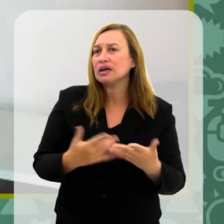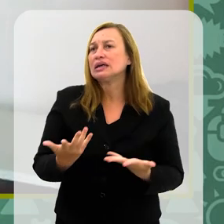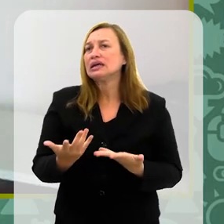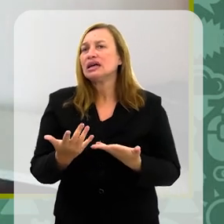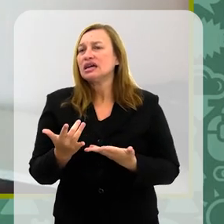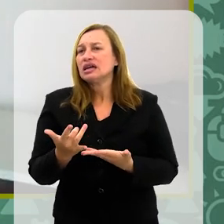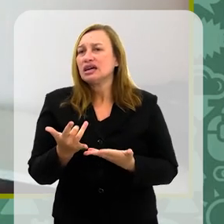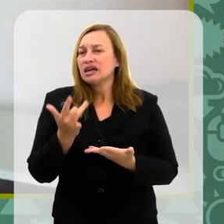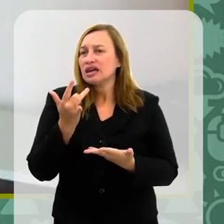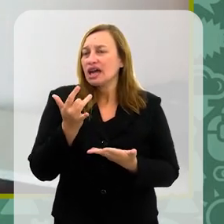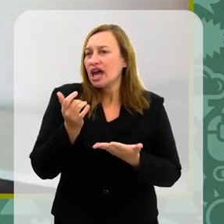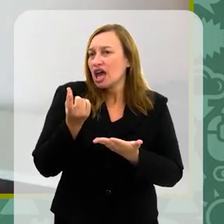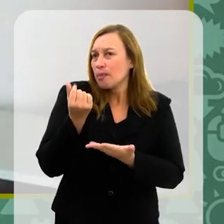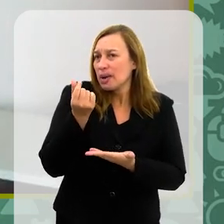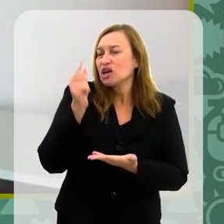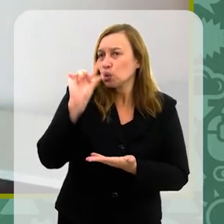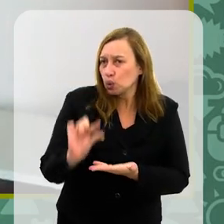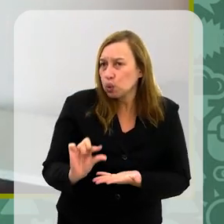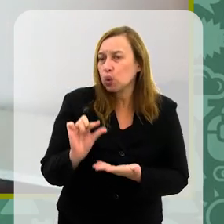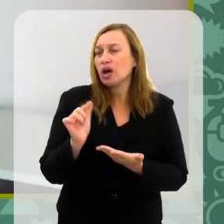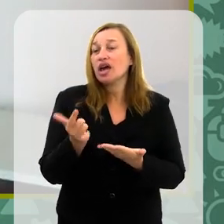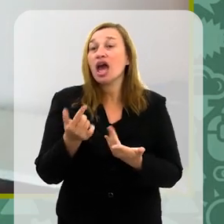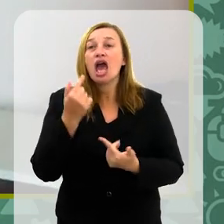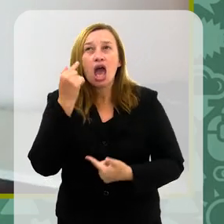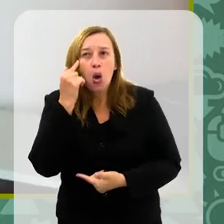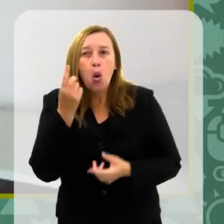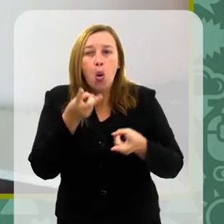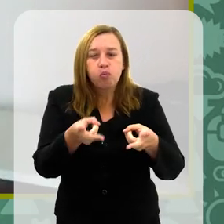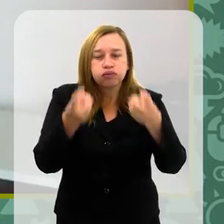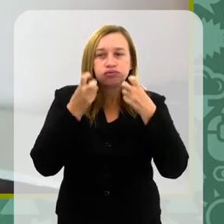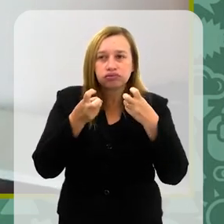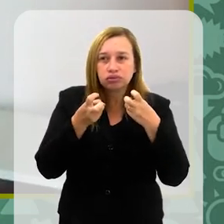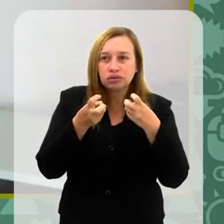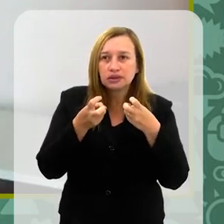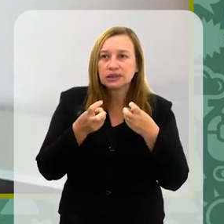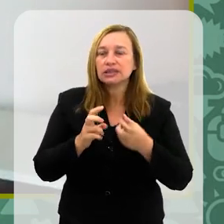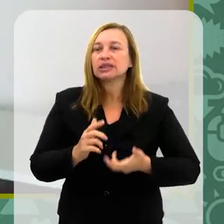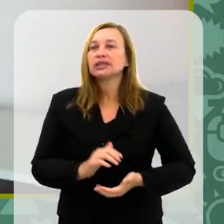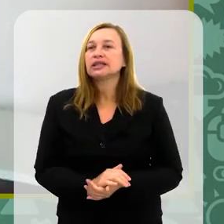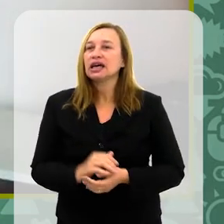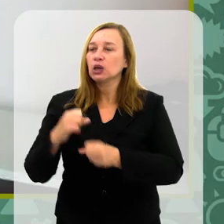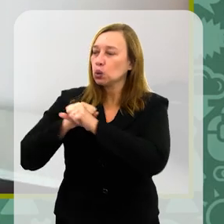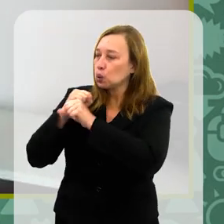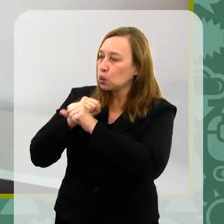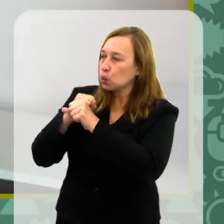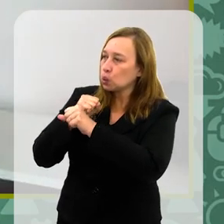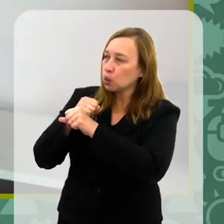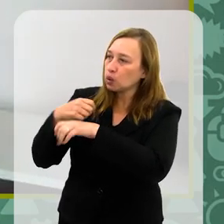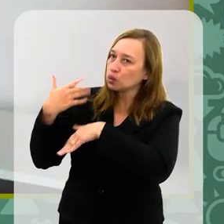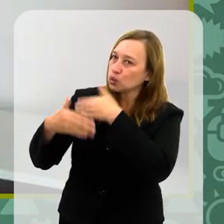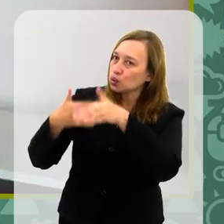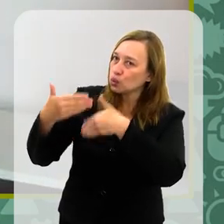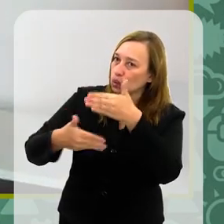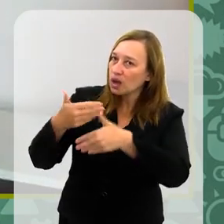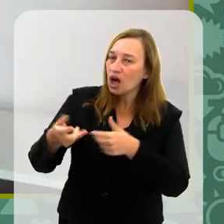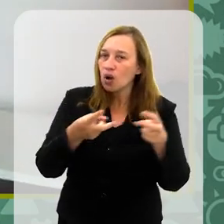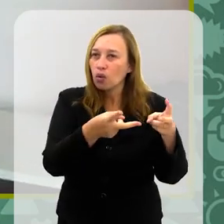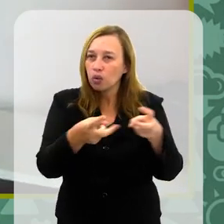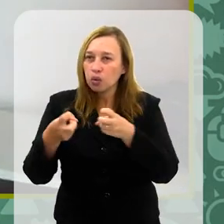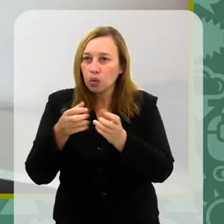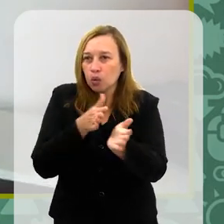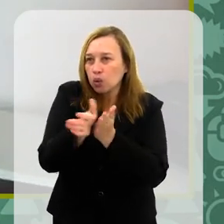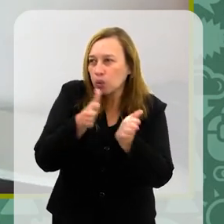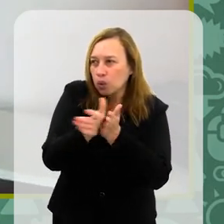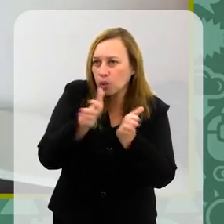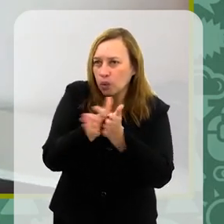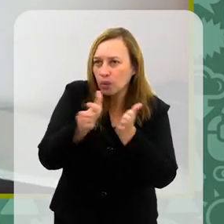muito mais acessível. Então, eu percebo, nesses anos, eu comecei a